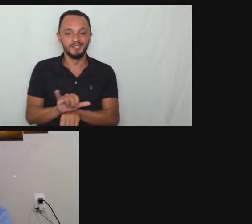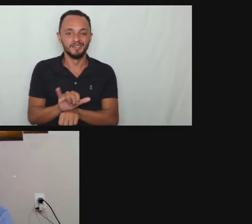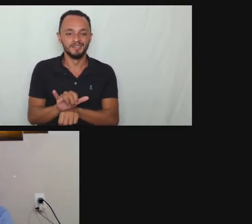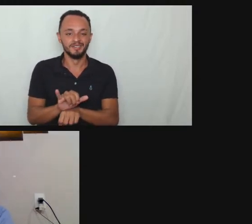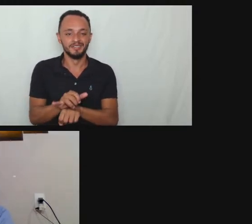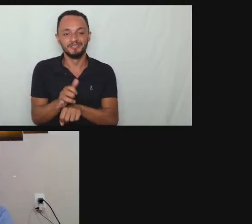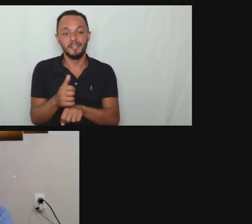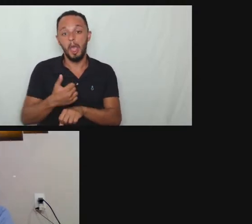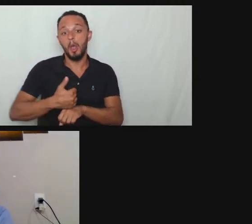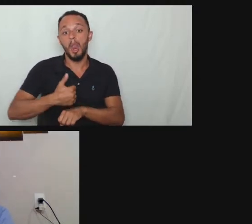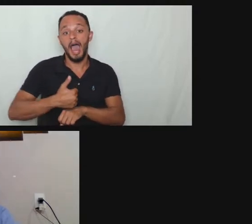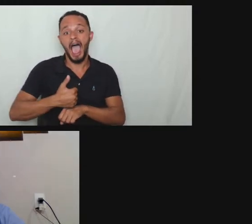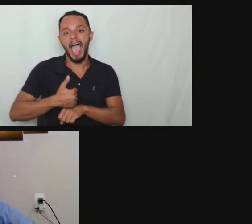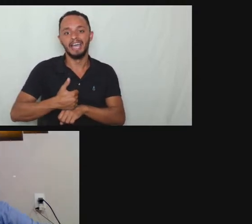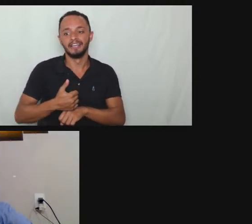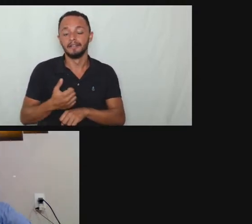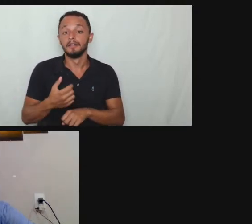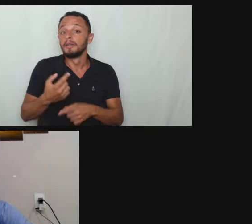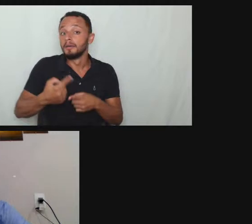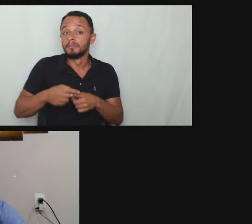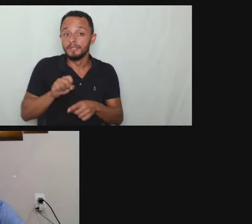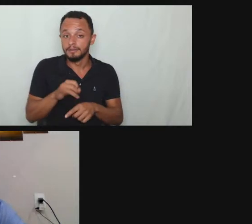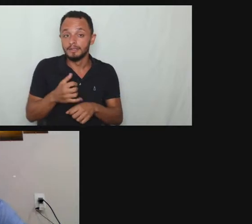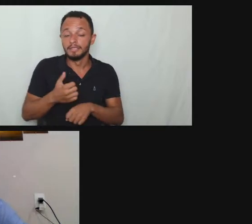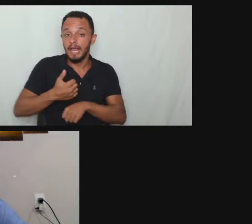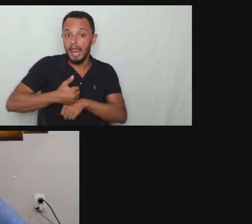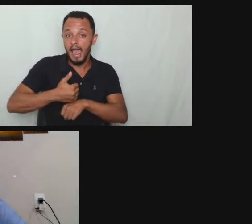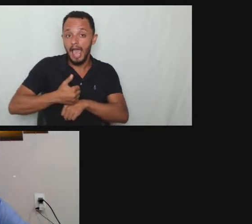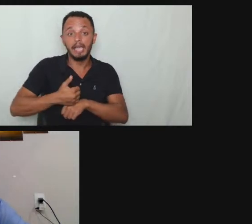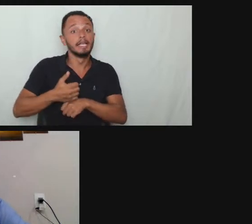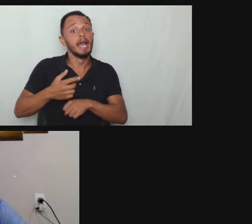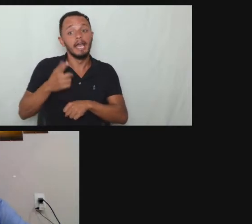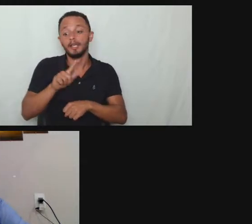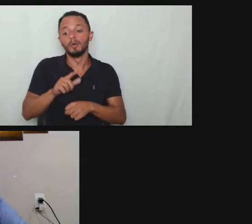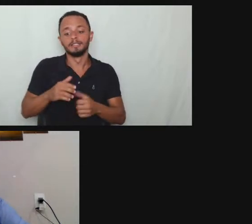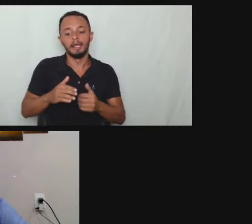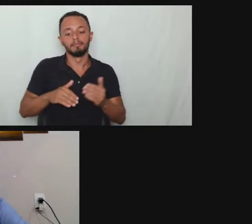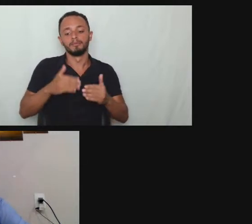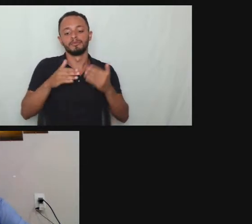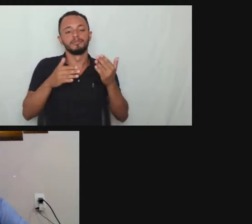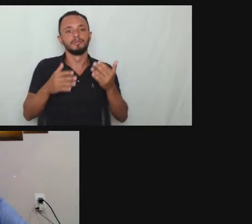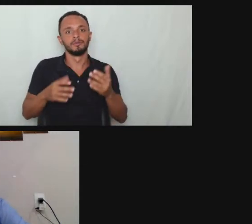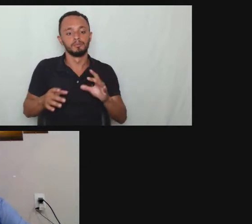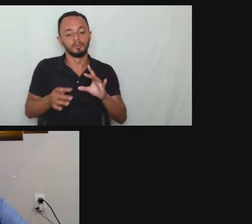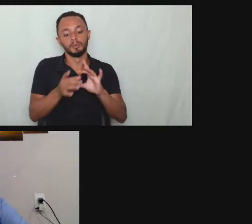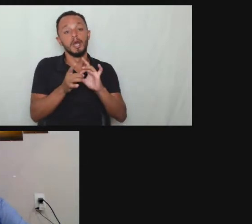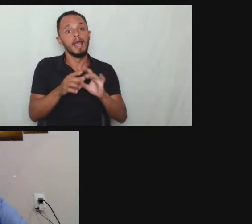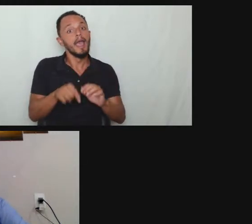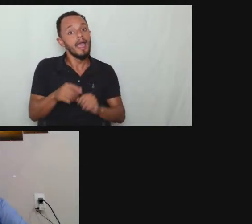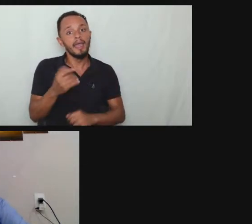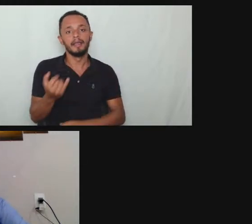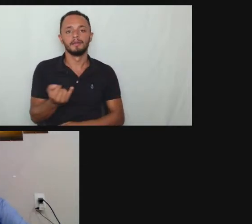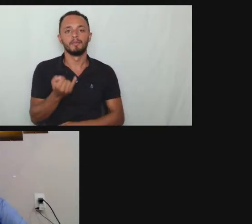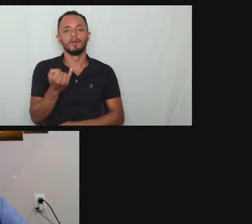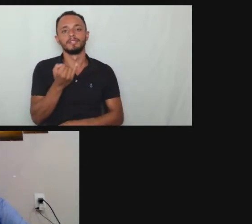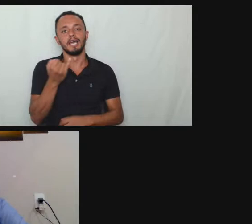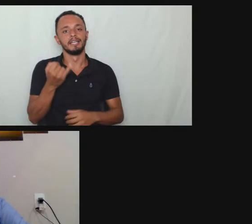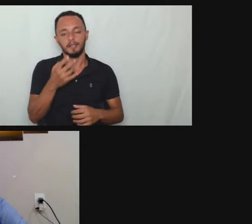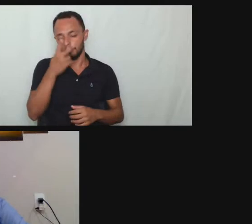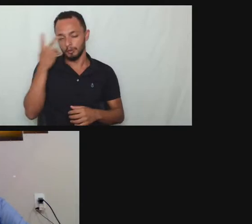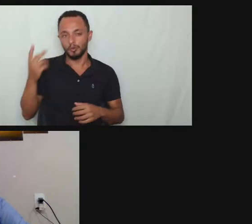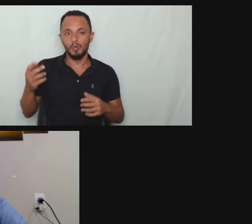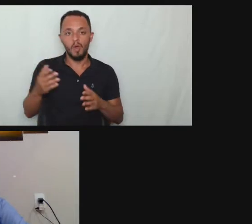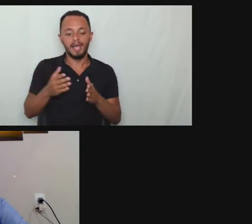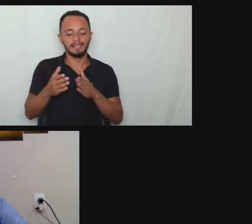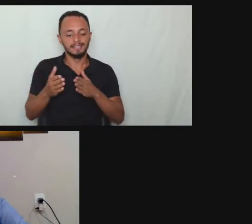porque quando você deixa o like você está fortalecendo o canal você está fazendo o YouTube reconhecer esse conteúdo como importante aí mais pessoas